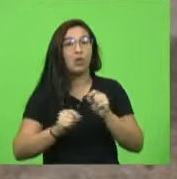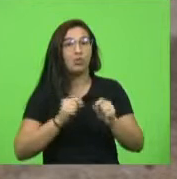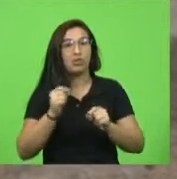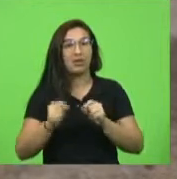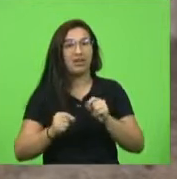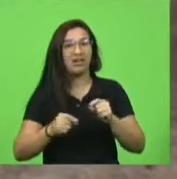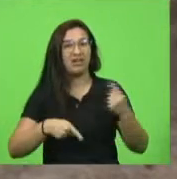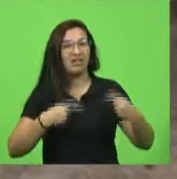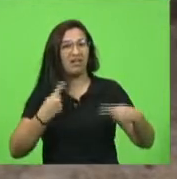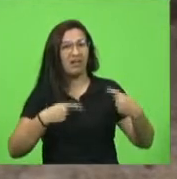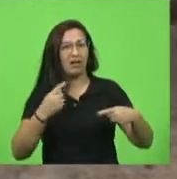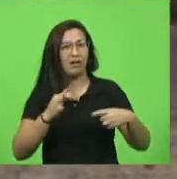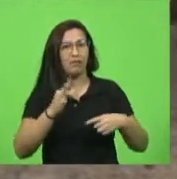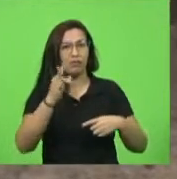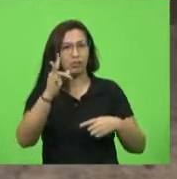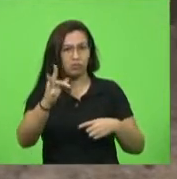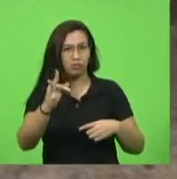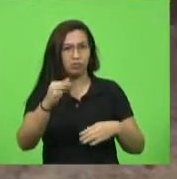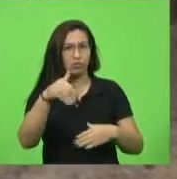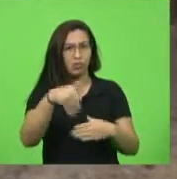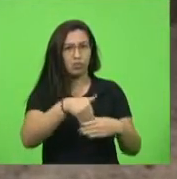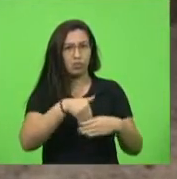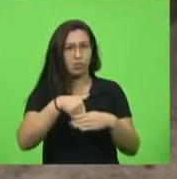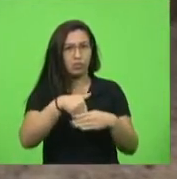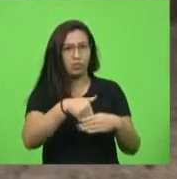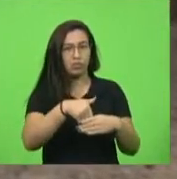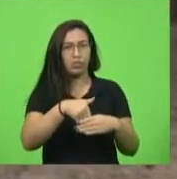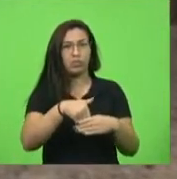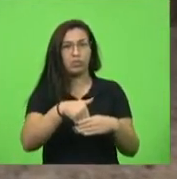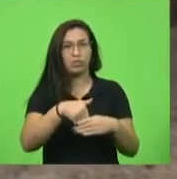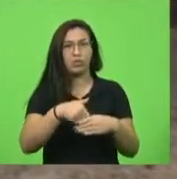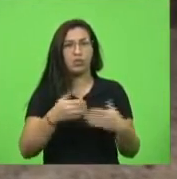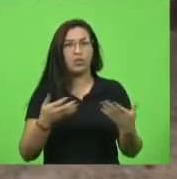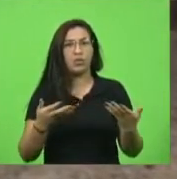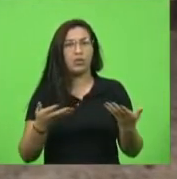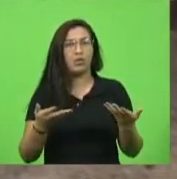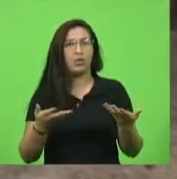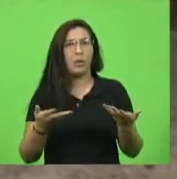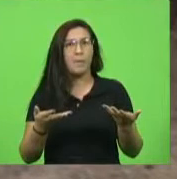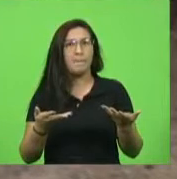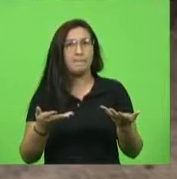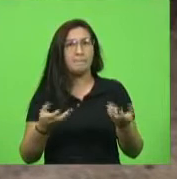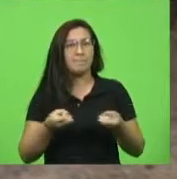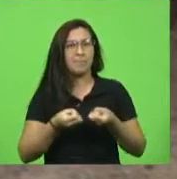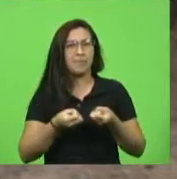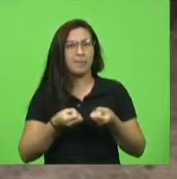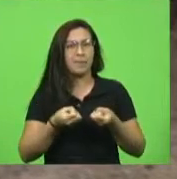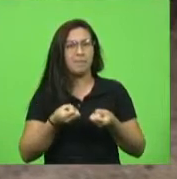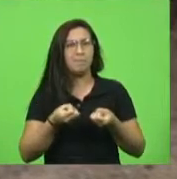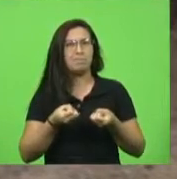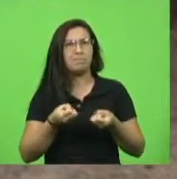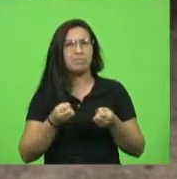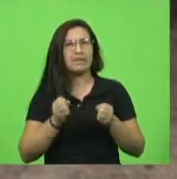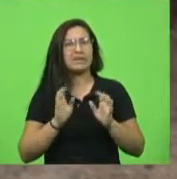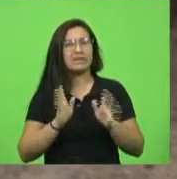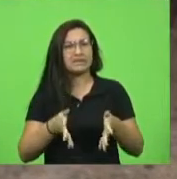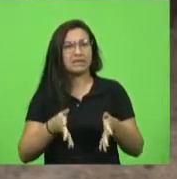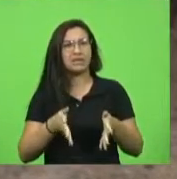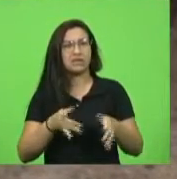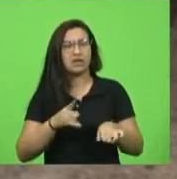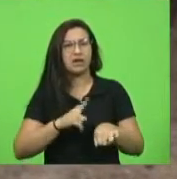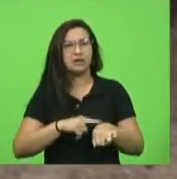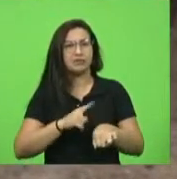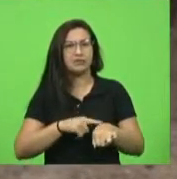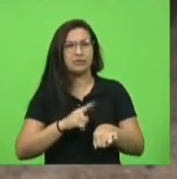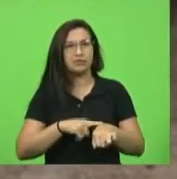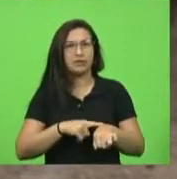futuras eleitorais e de jogar na mesa esse tipo de situação e está mais do que na hora de rever